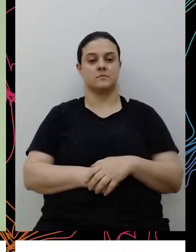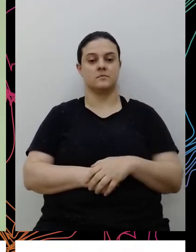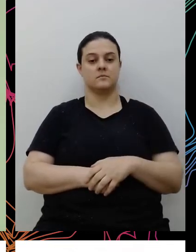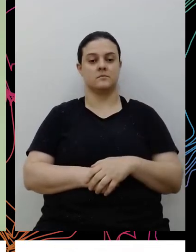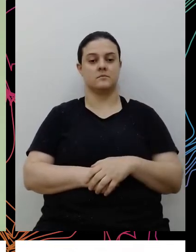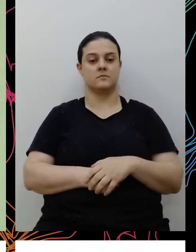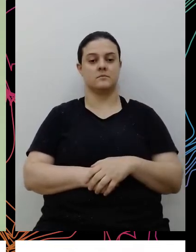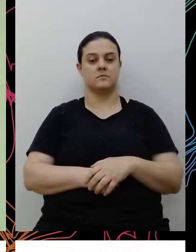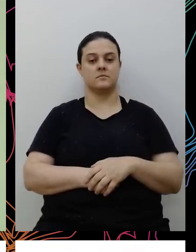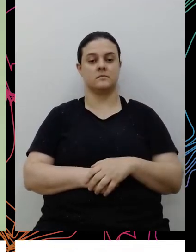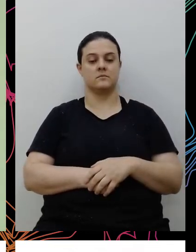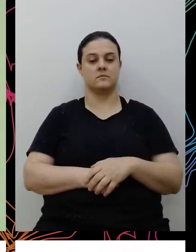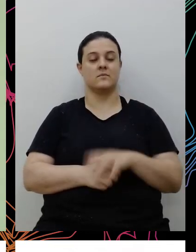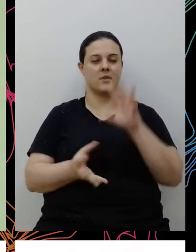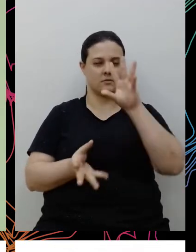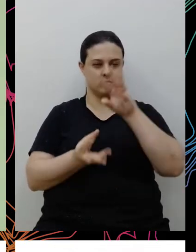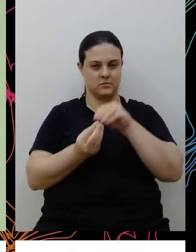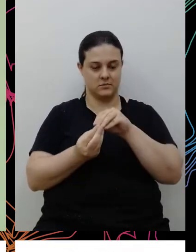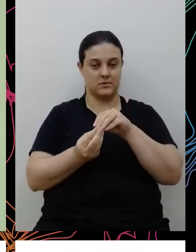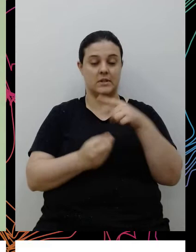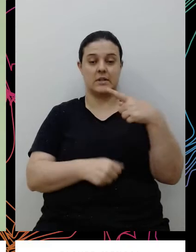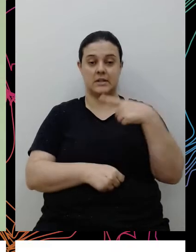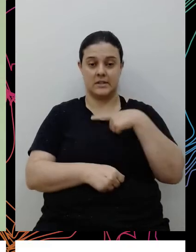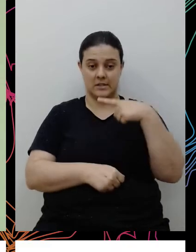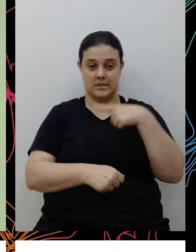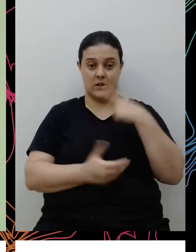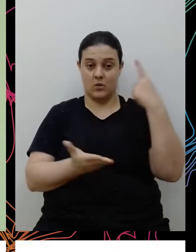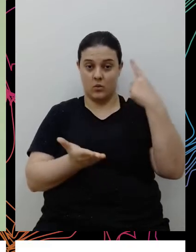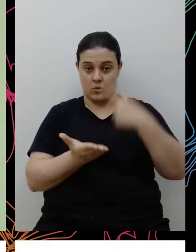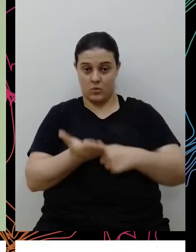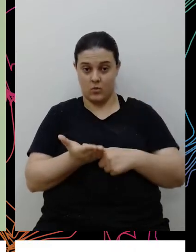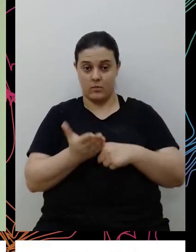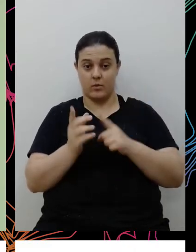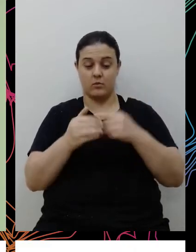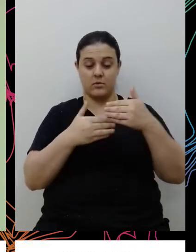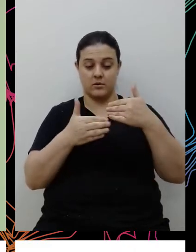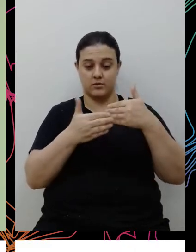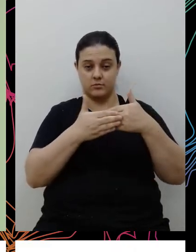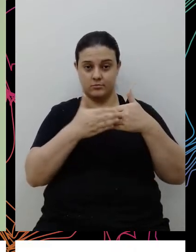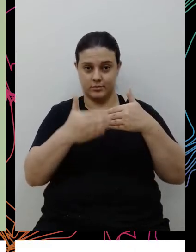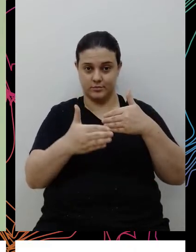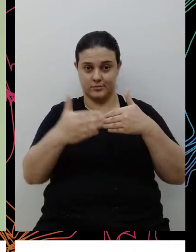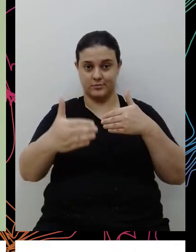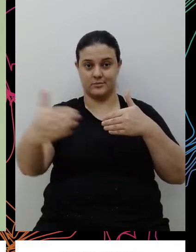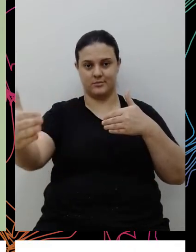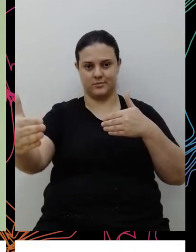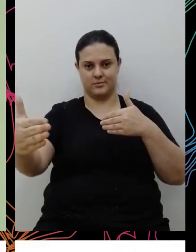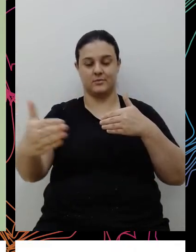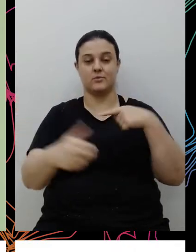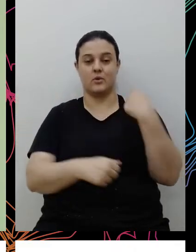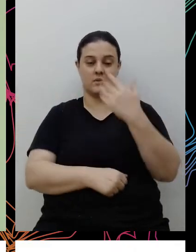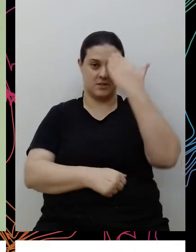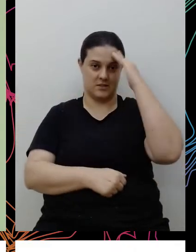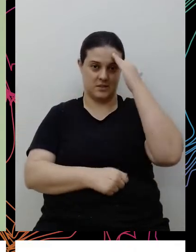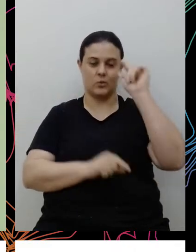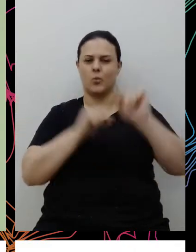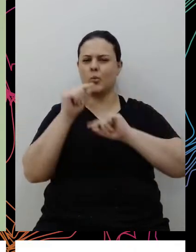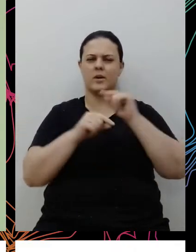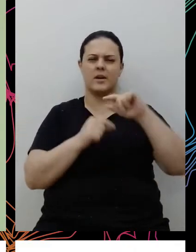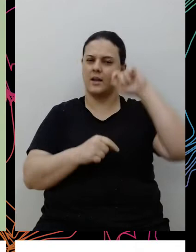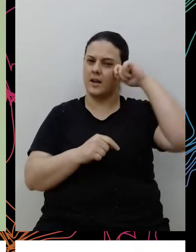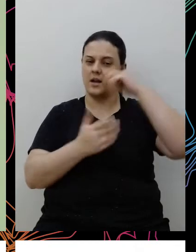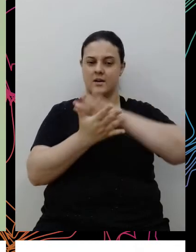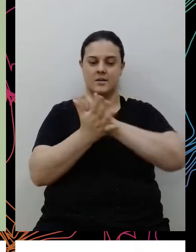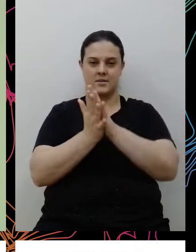em síntese, tem ali os nossos compromissos de curto, médio e longo prazo a partir do nosso entendimento do que é o racismo estrutural,